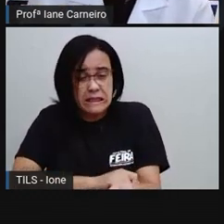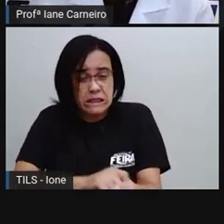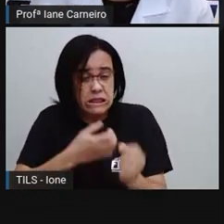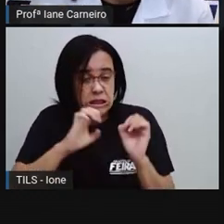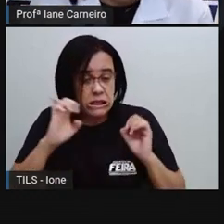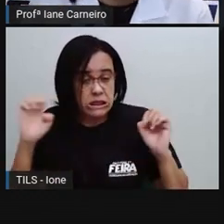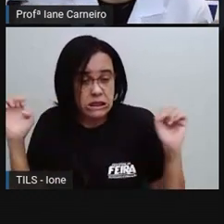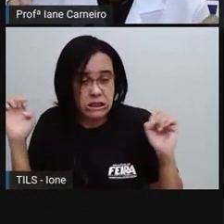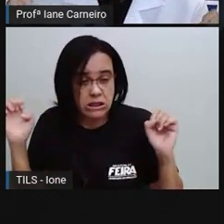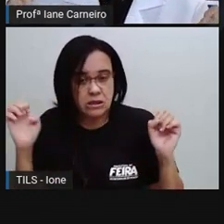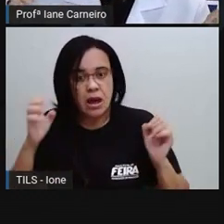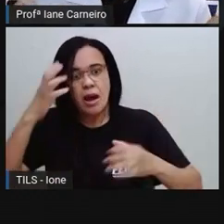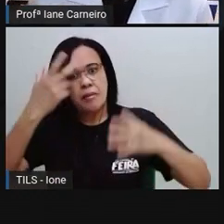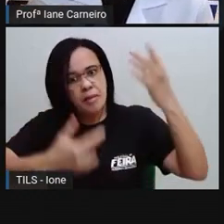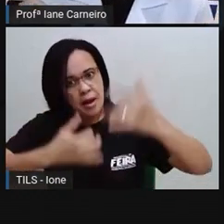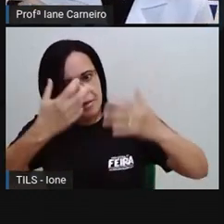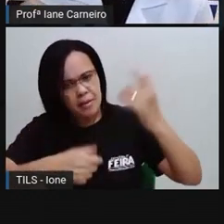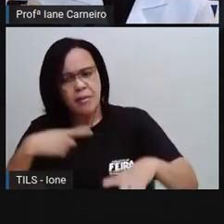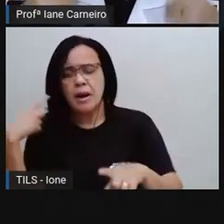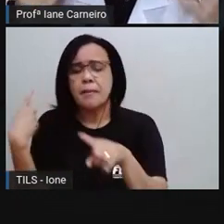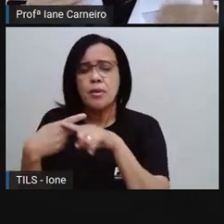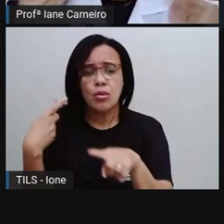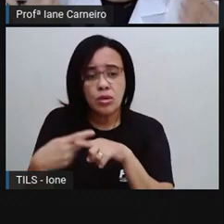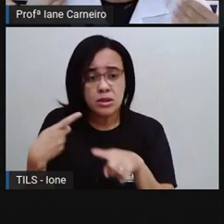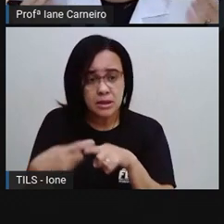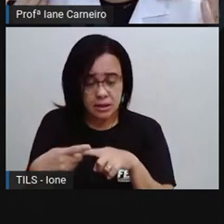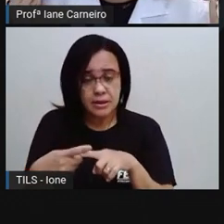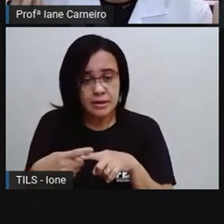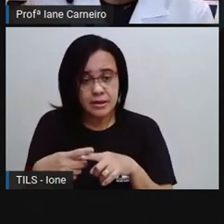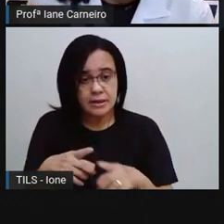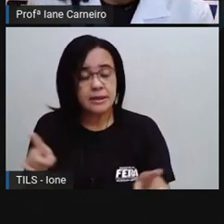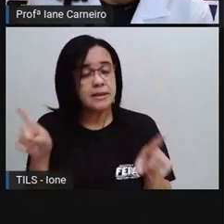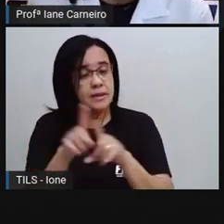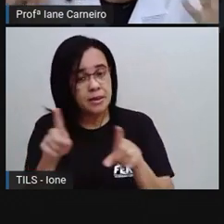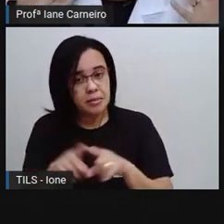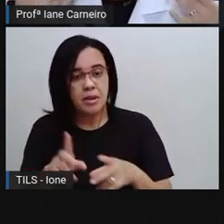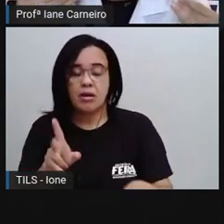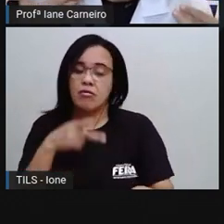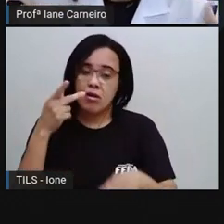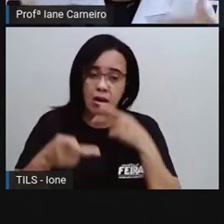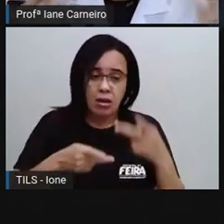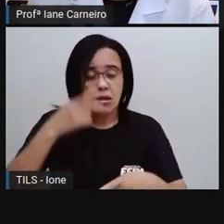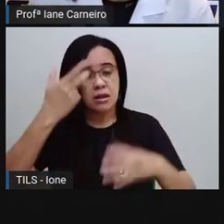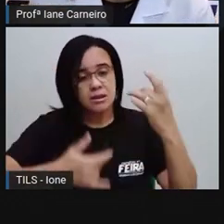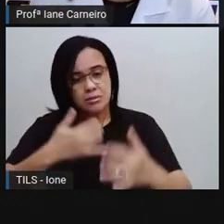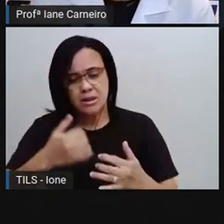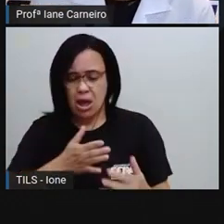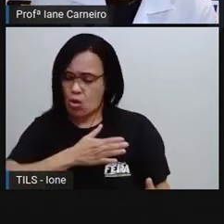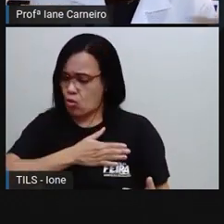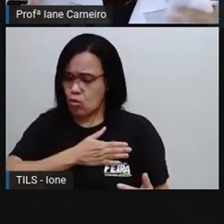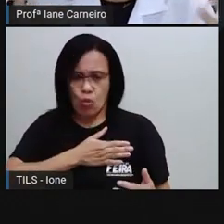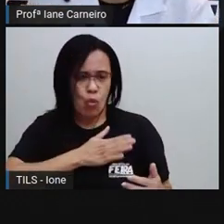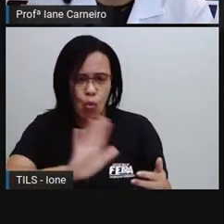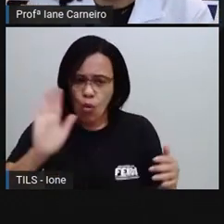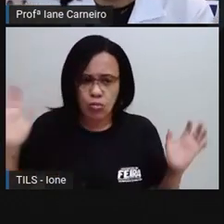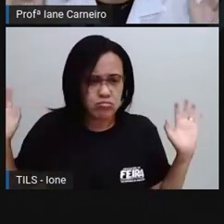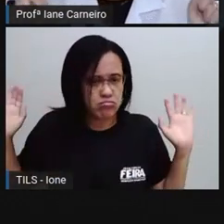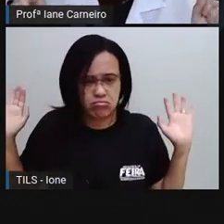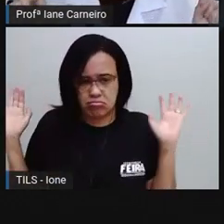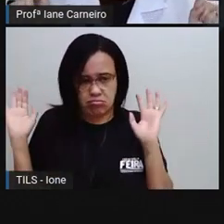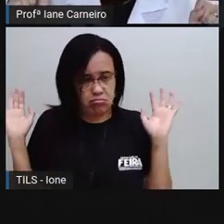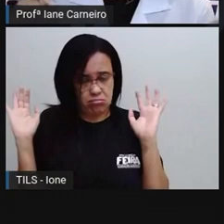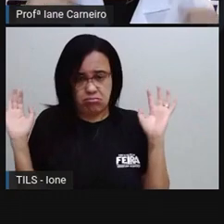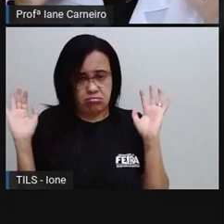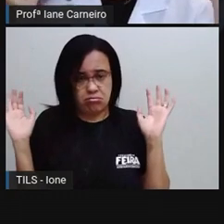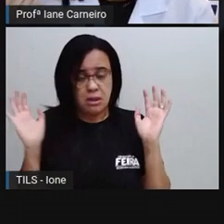você estava com raiva, né? Dizer o que foi que você não gostou. Porque, às vezes, a pessoa não sabe por que você estava com